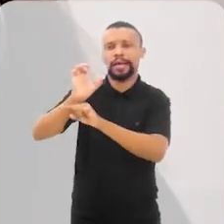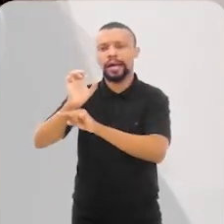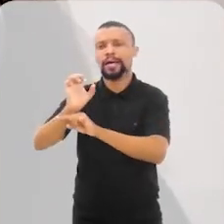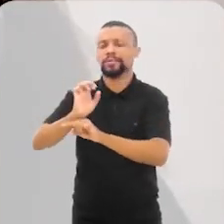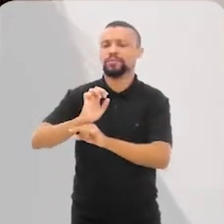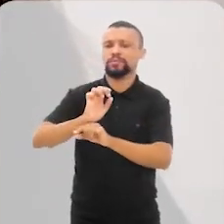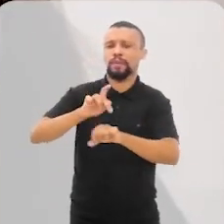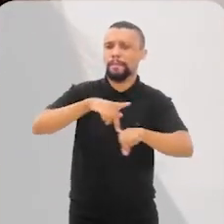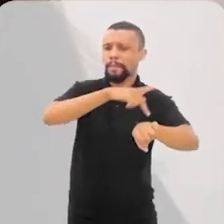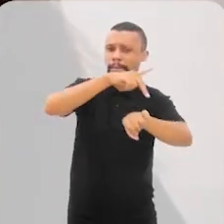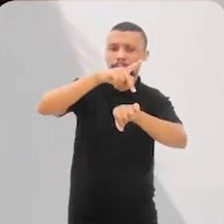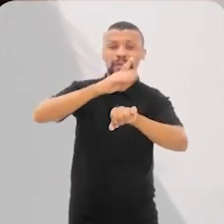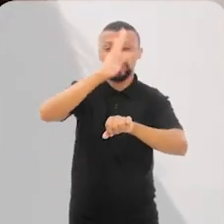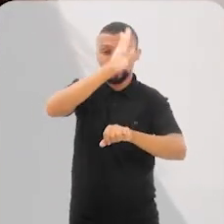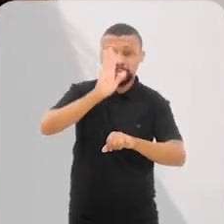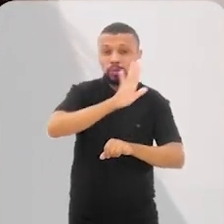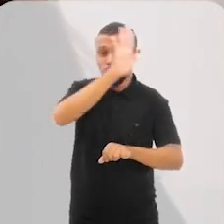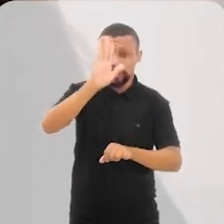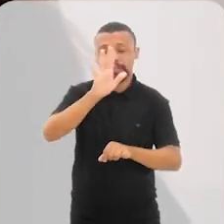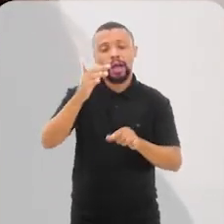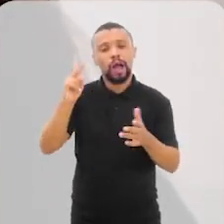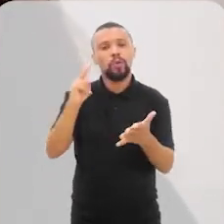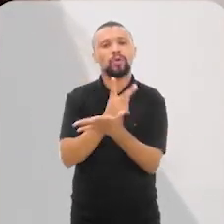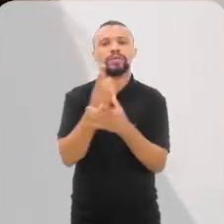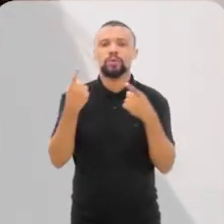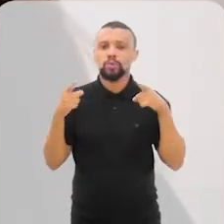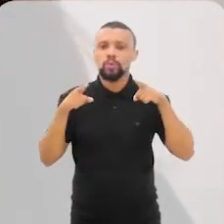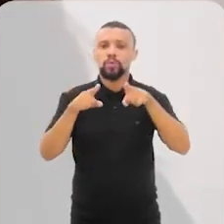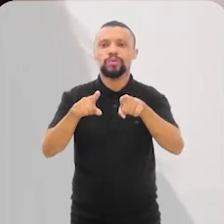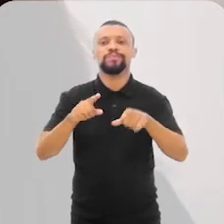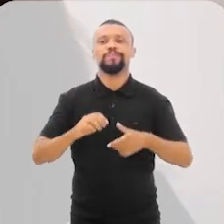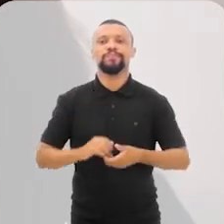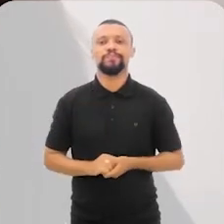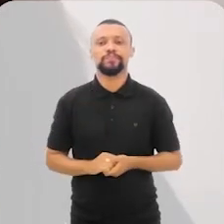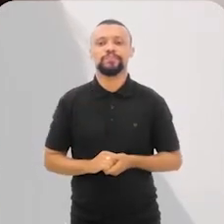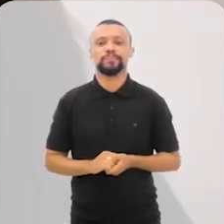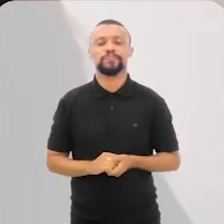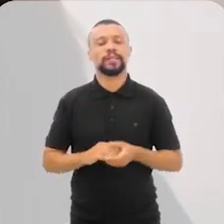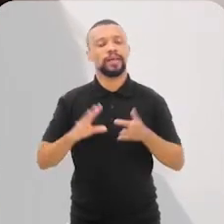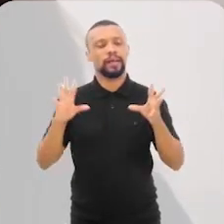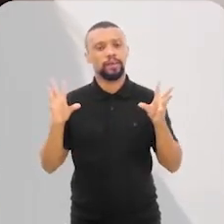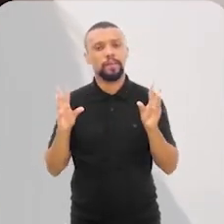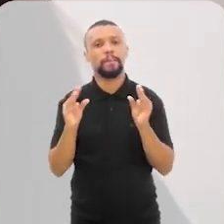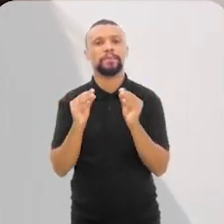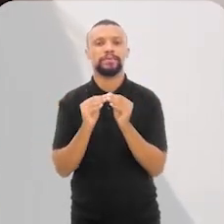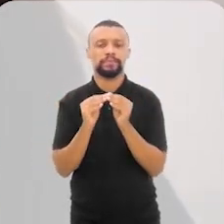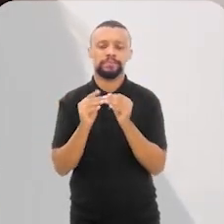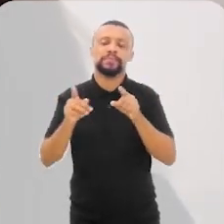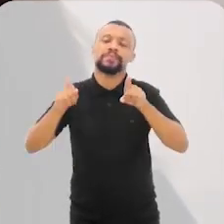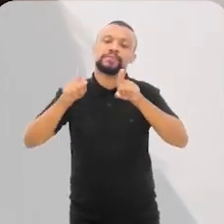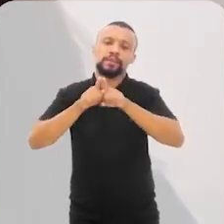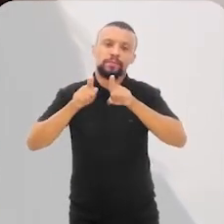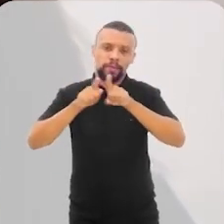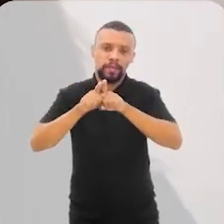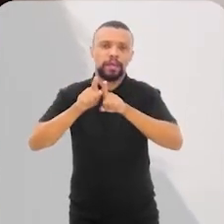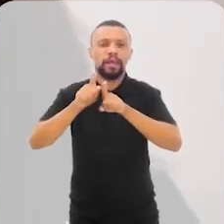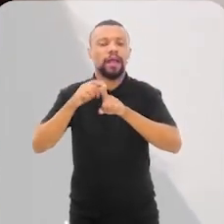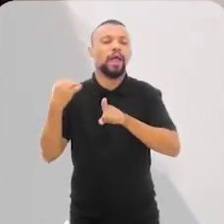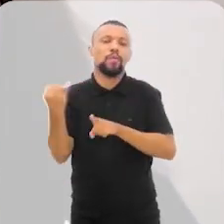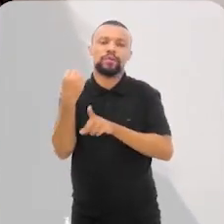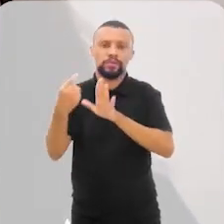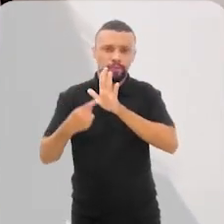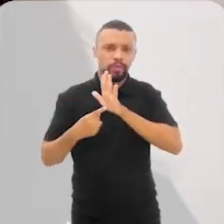do país isso vai estar acontecendo simultaneamente. E, por fim, também acho que é importante a gente ressaltar que